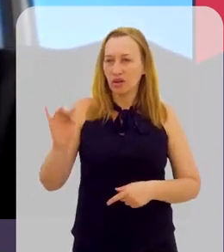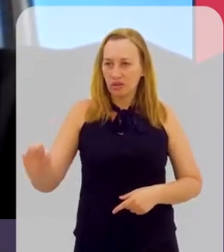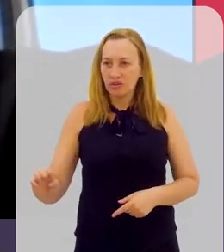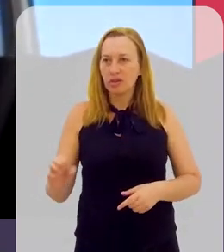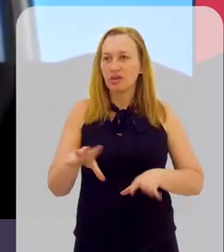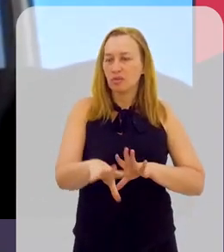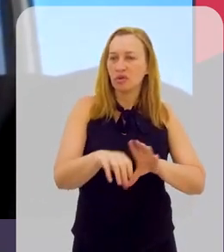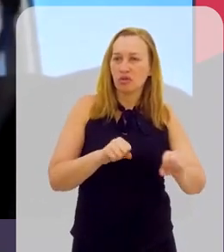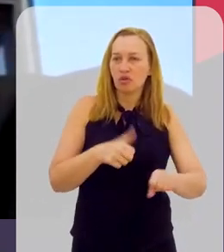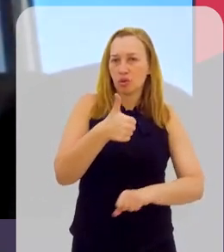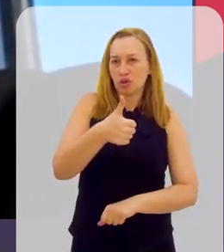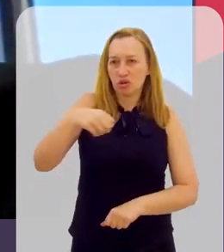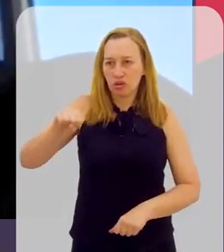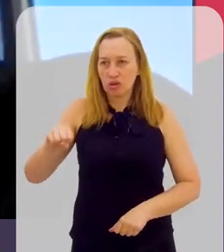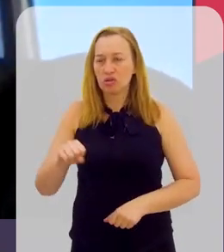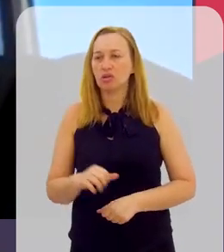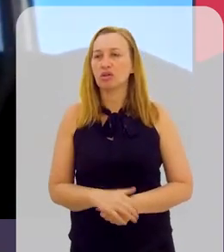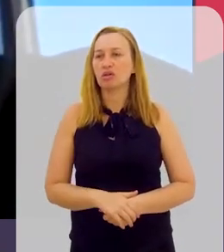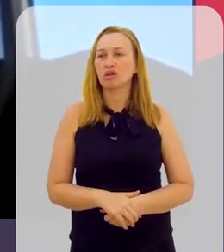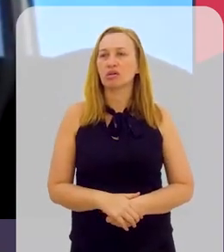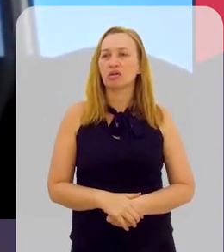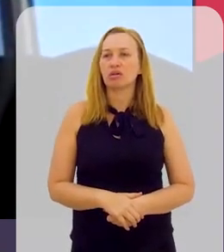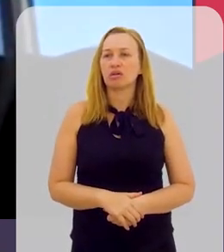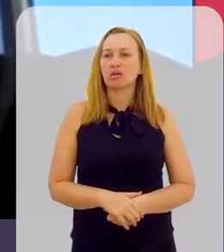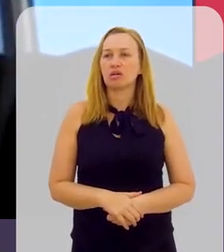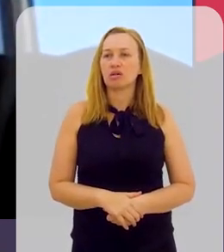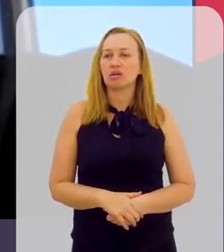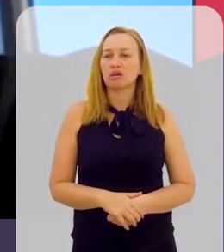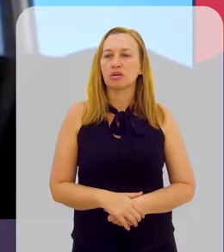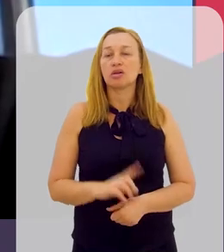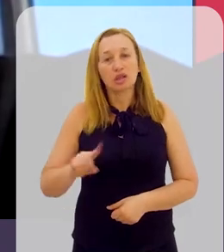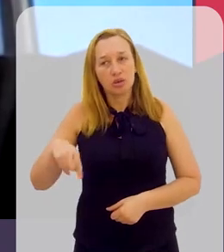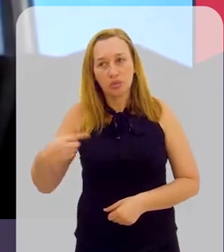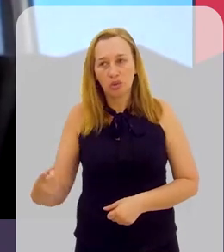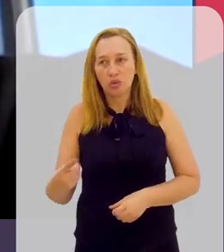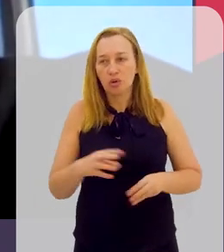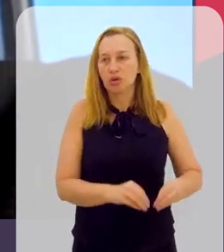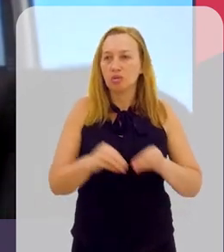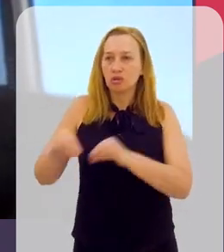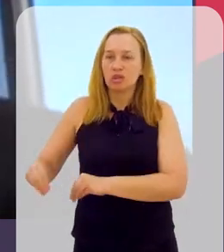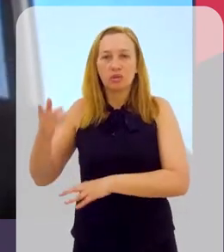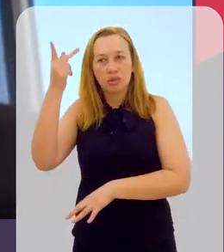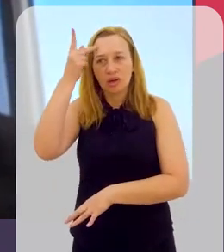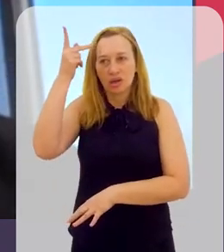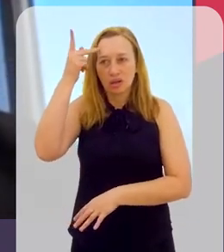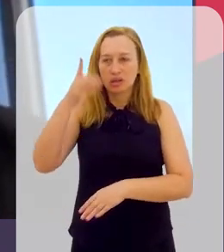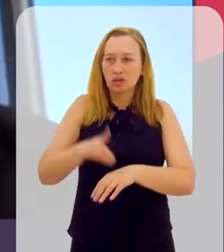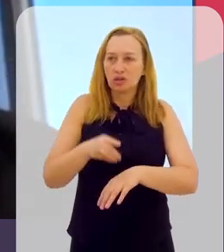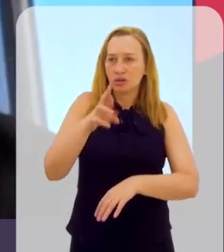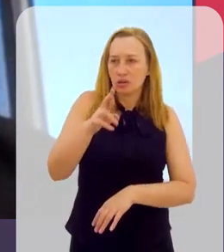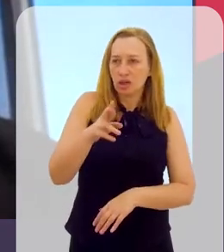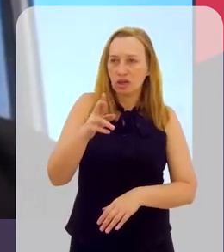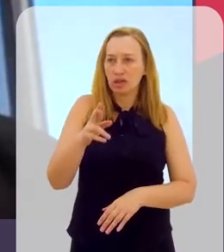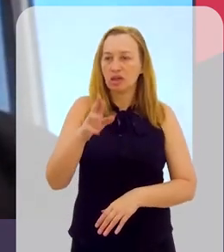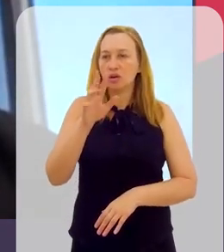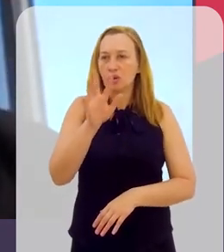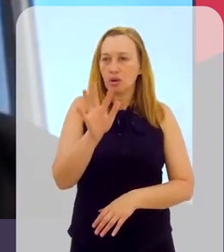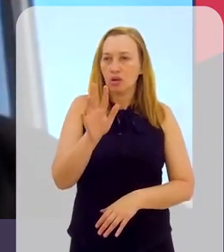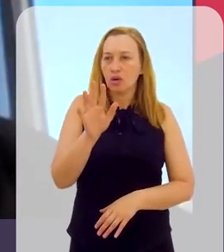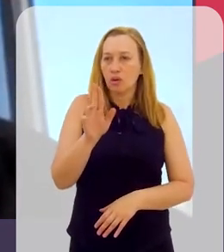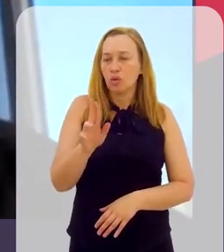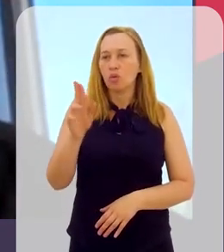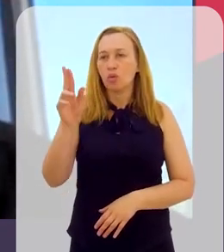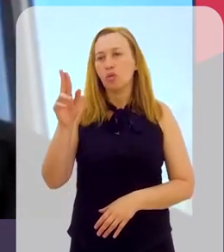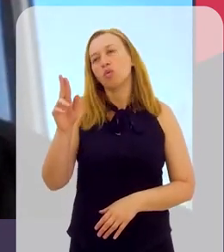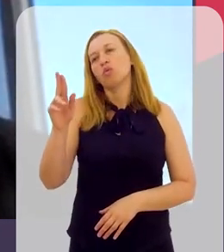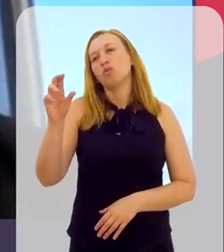na UENF, me formei em 2018. E, logo depois, eu me mudei para São Paulo. Eu fiz doutorado direto